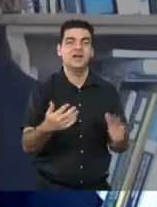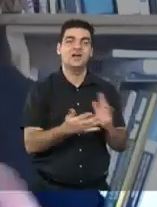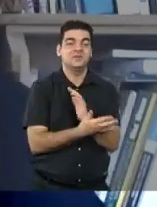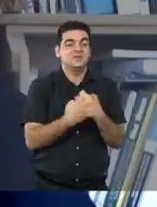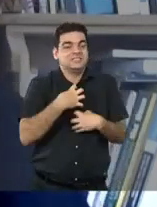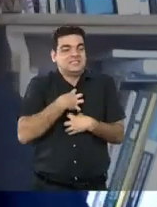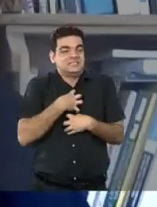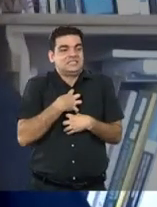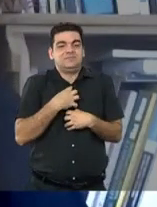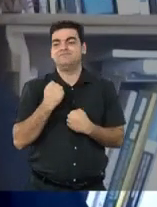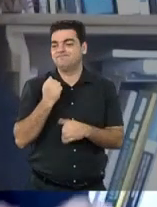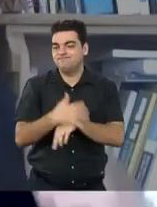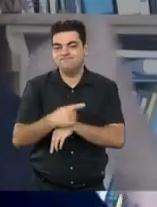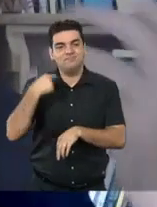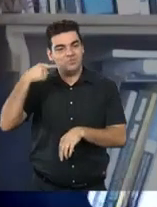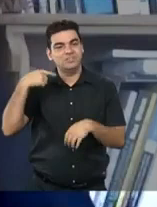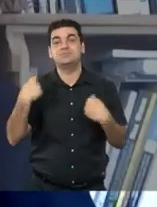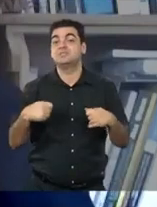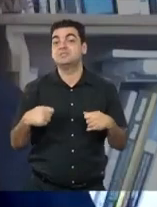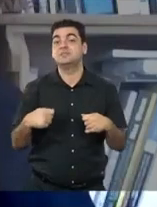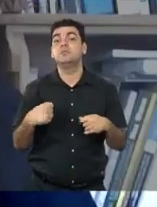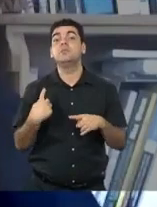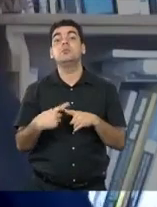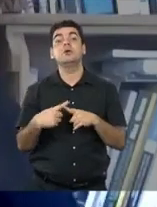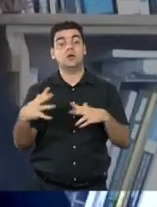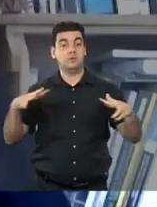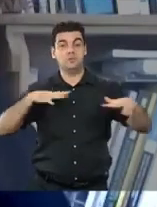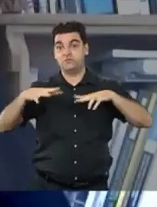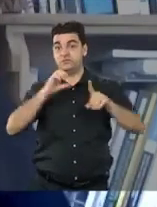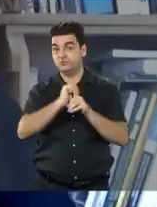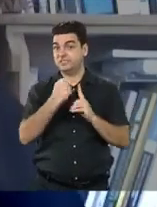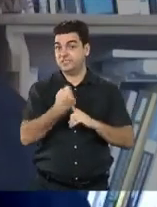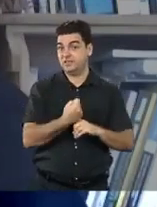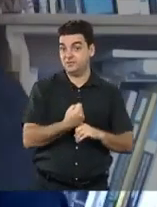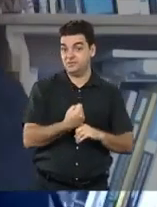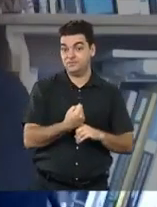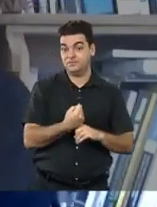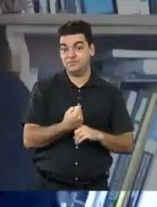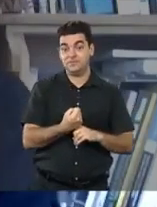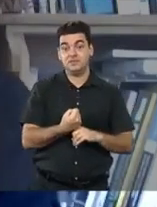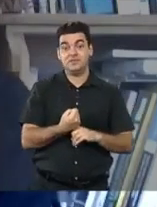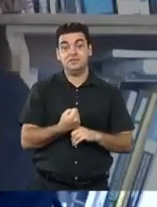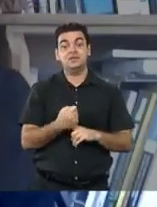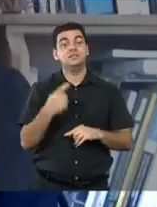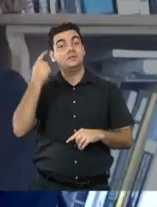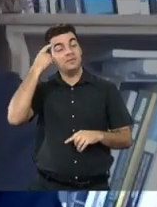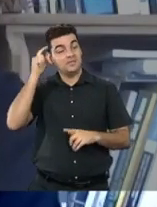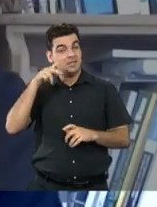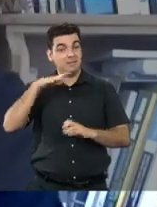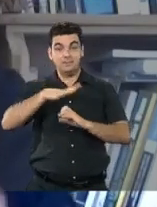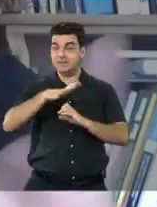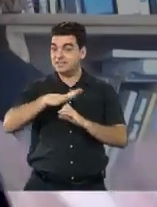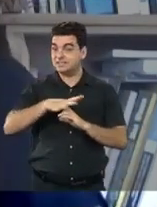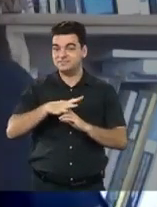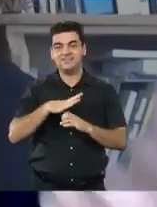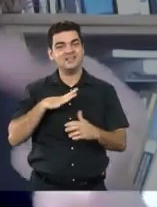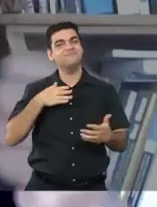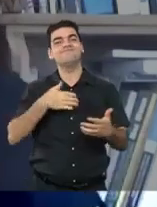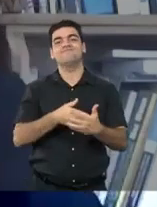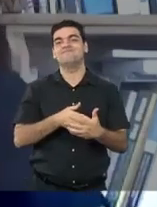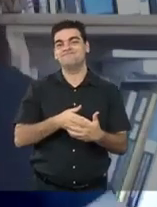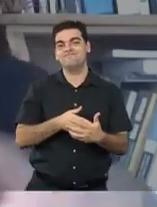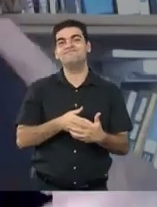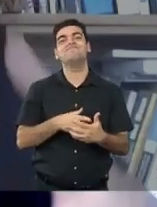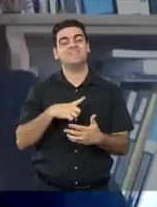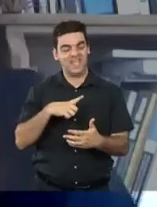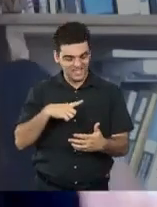que, via movimento social, via descer o setor, nós vamos só até um ponto. Mas as transformações profundas que